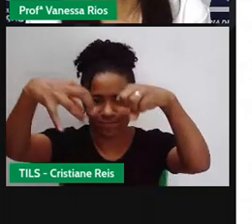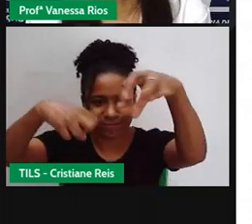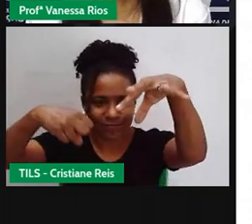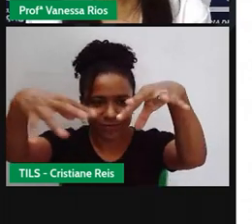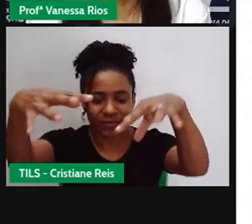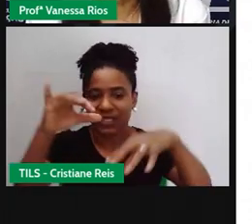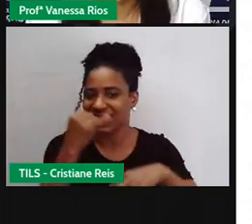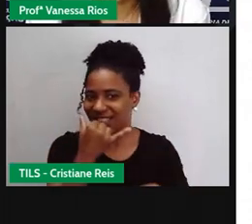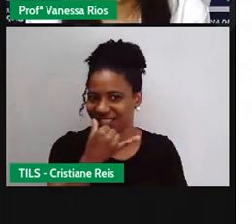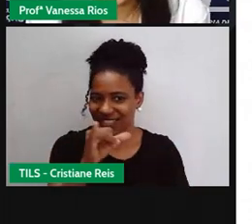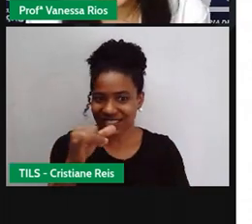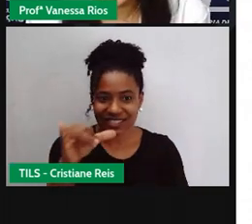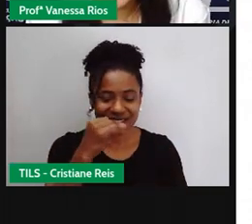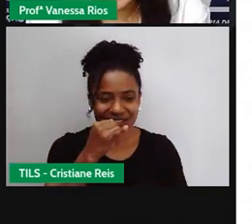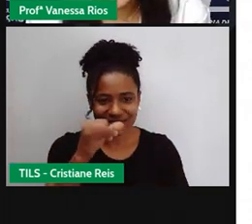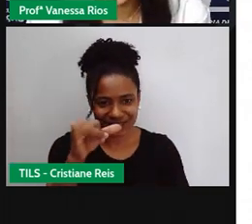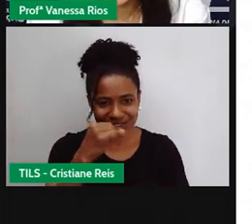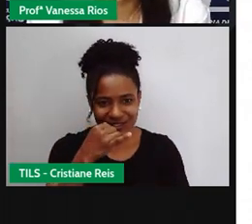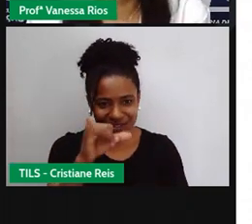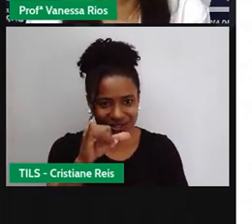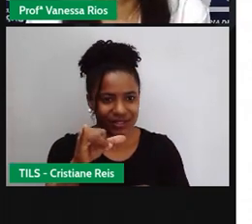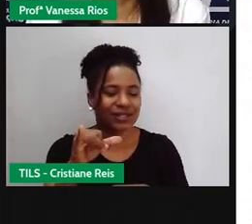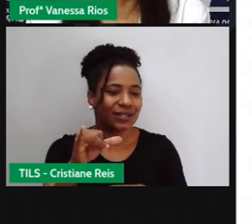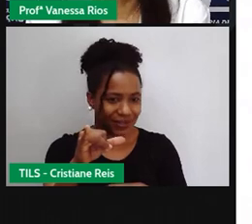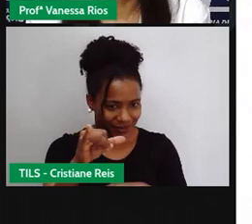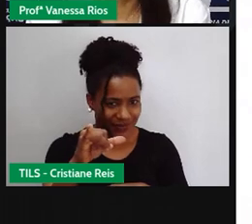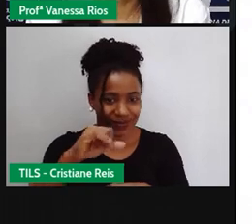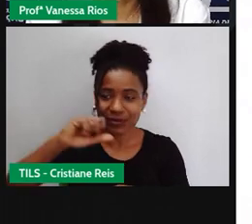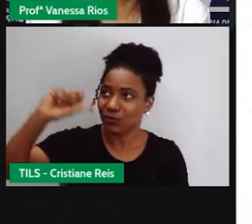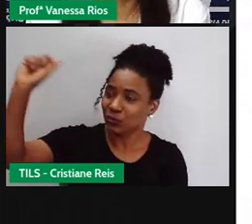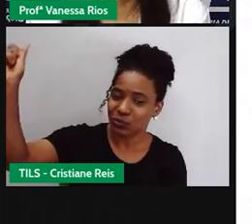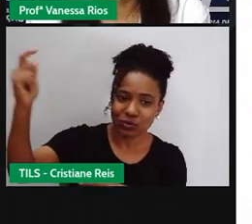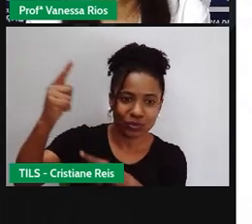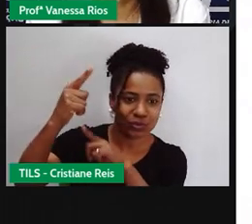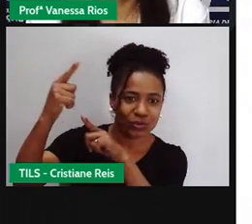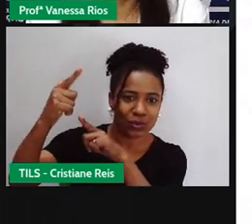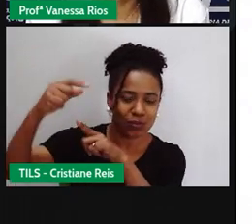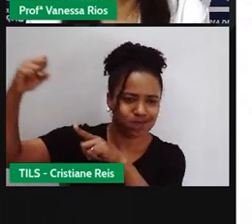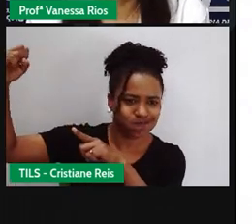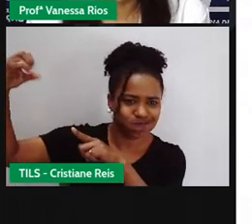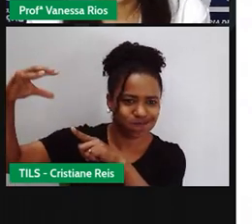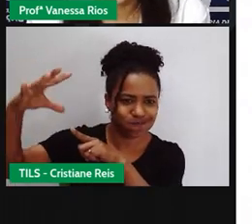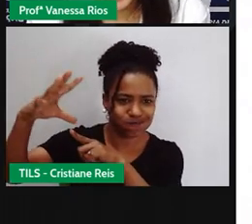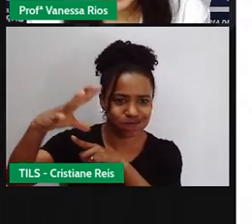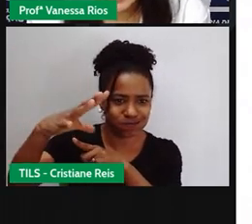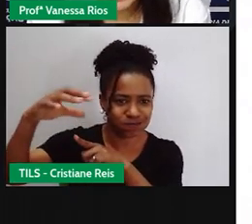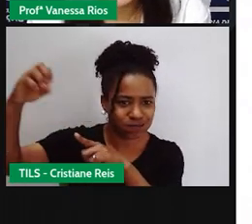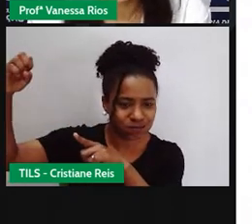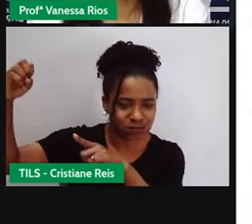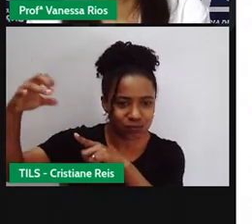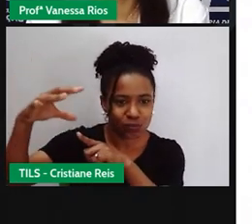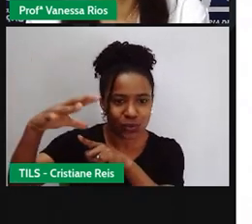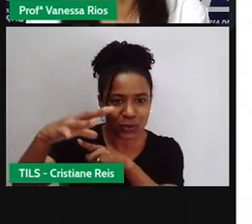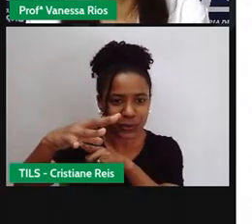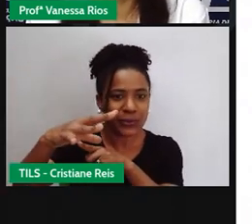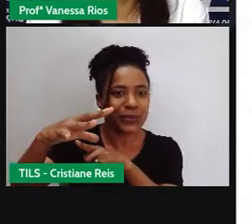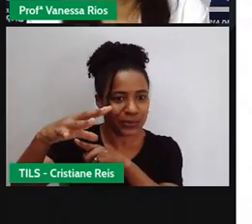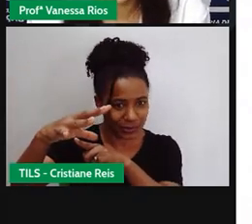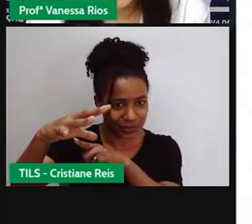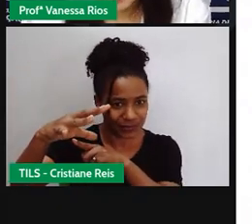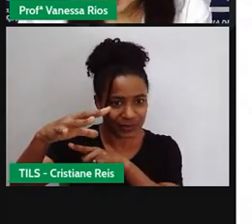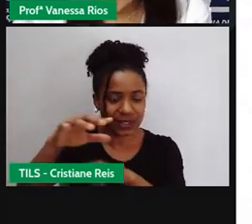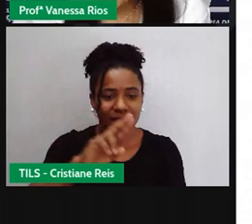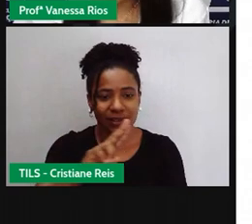transmitidas, né, passadas pelo sol são chamadas de energia fotovoltaica e também energia